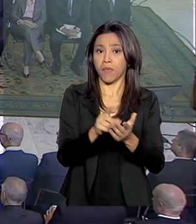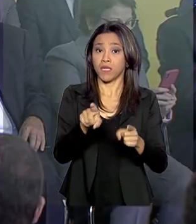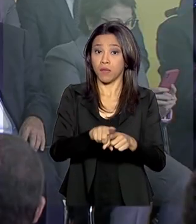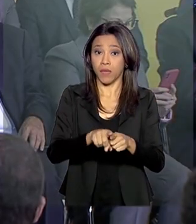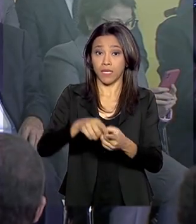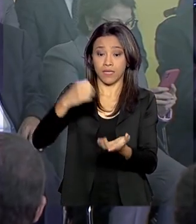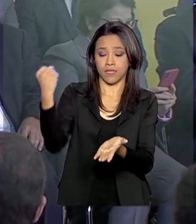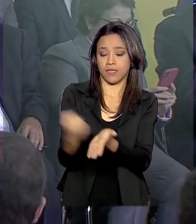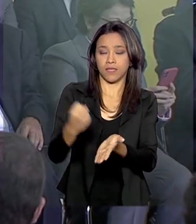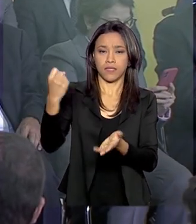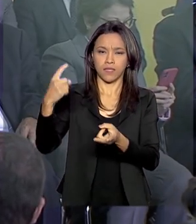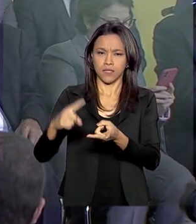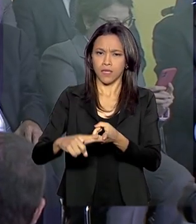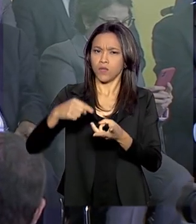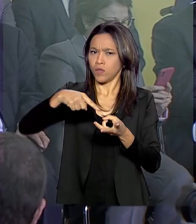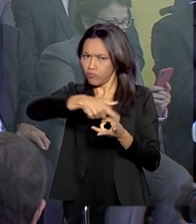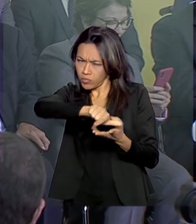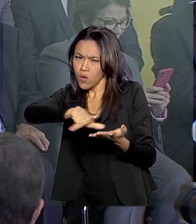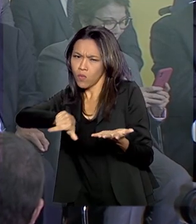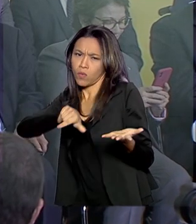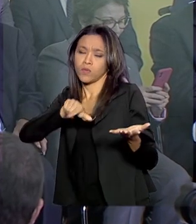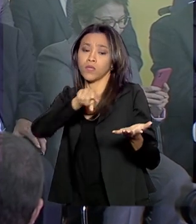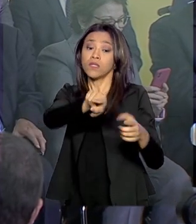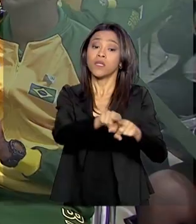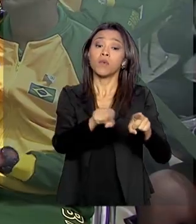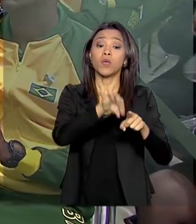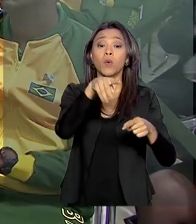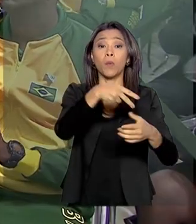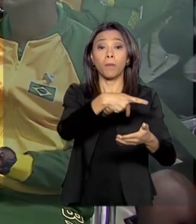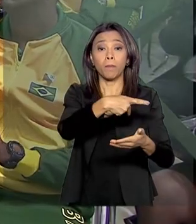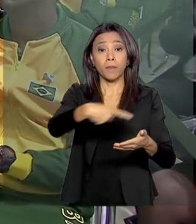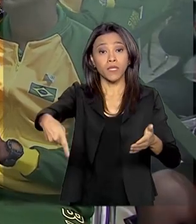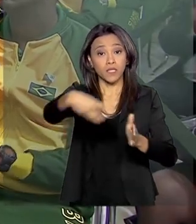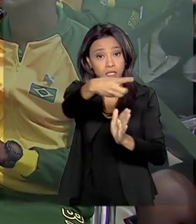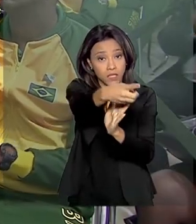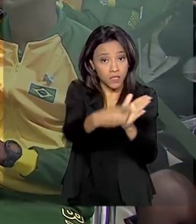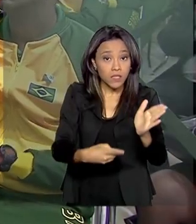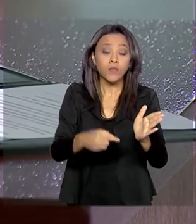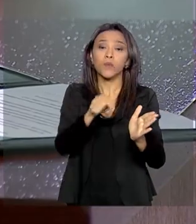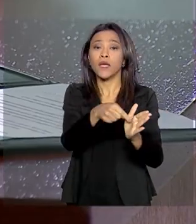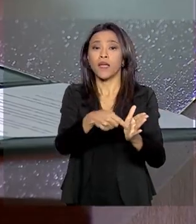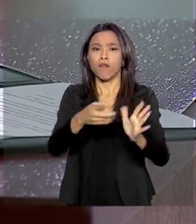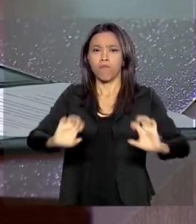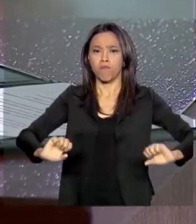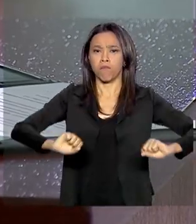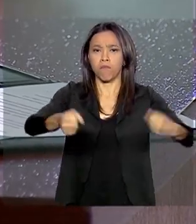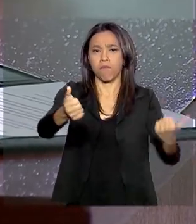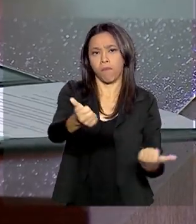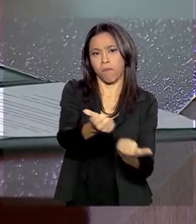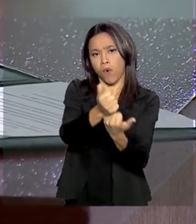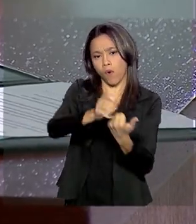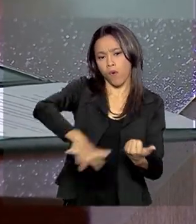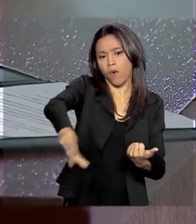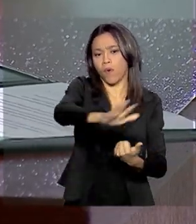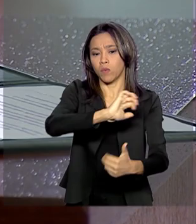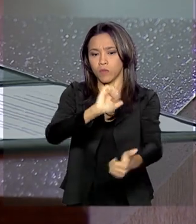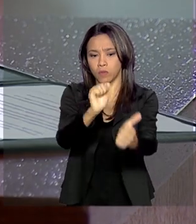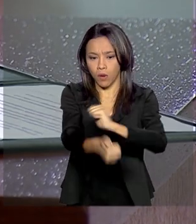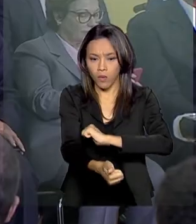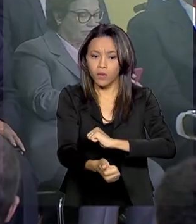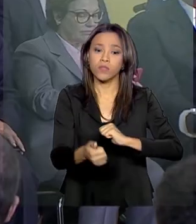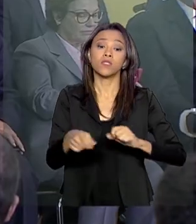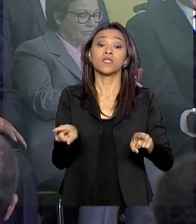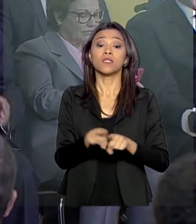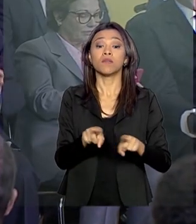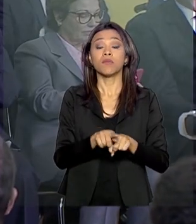selos. O presidente também assinou o decreto que amplia o programa Forças no Esporte e o projeto João do Pulo do Ministério da